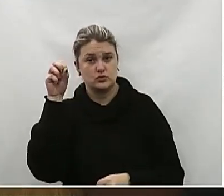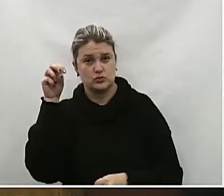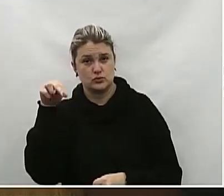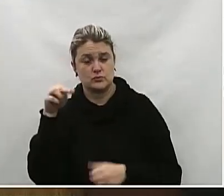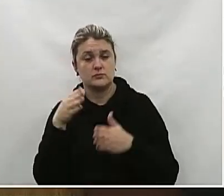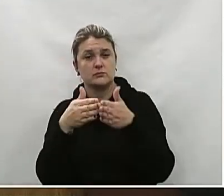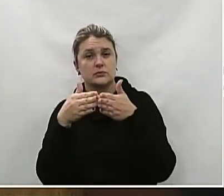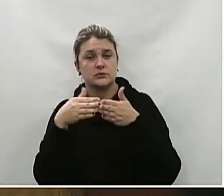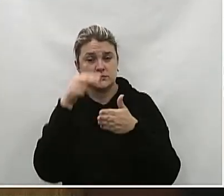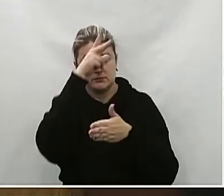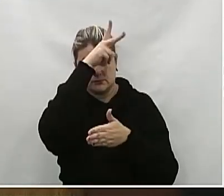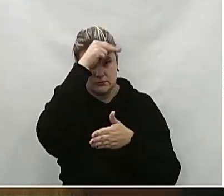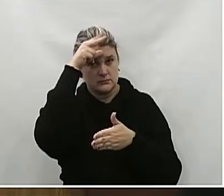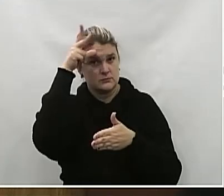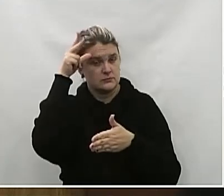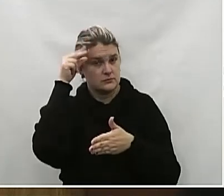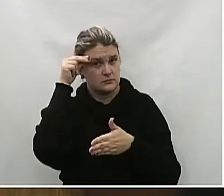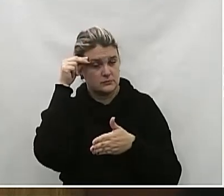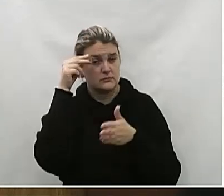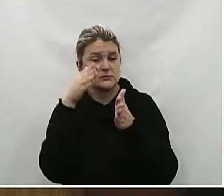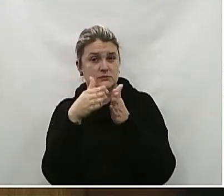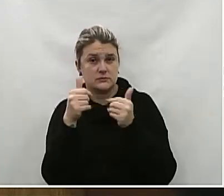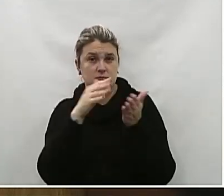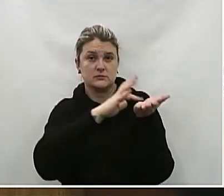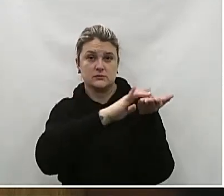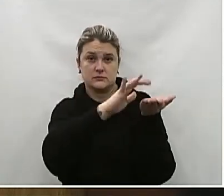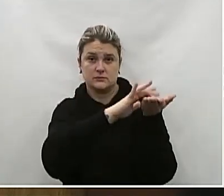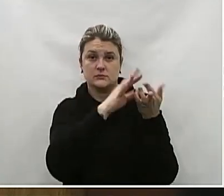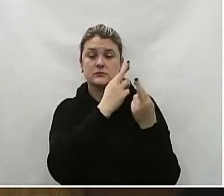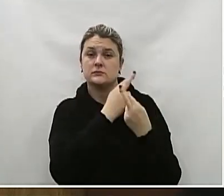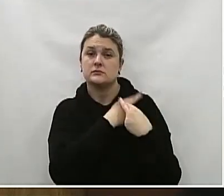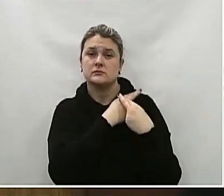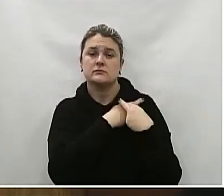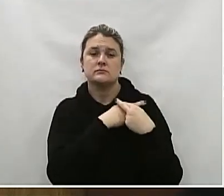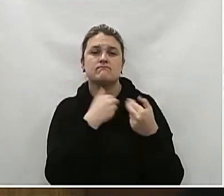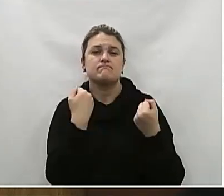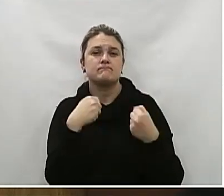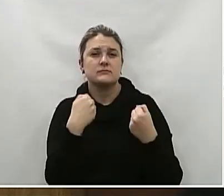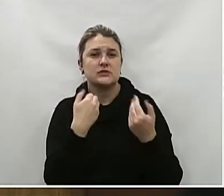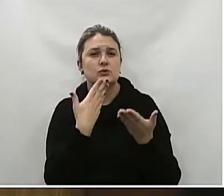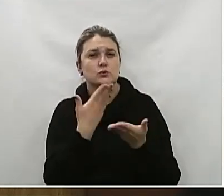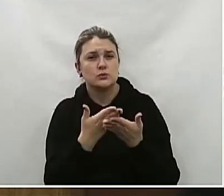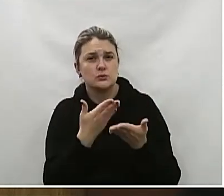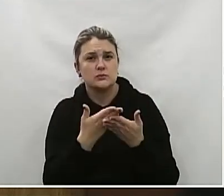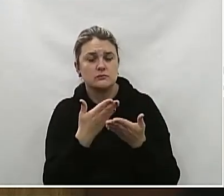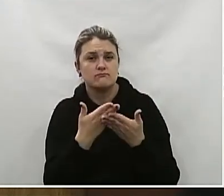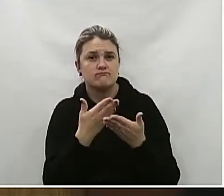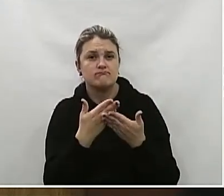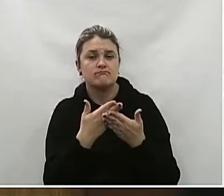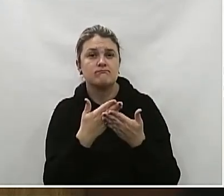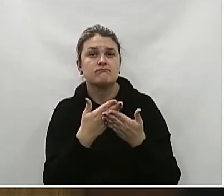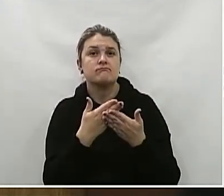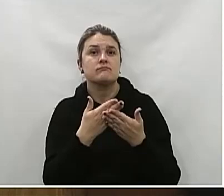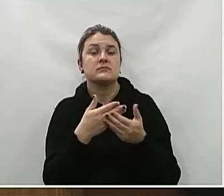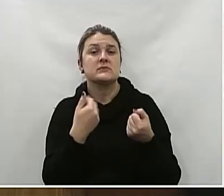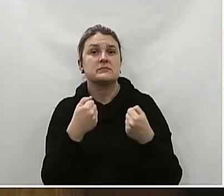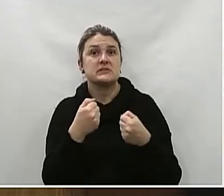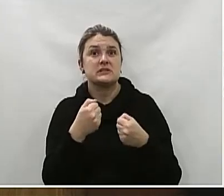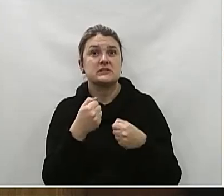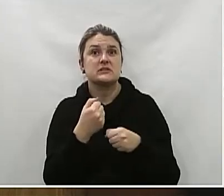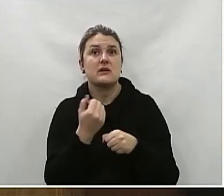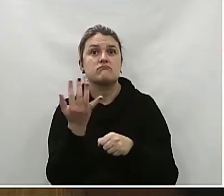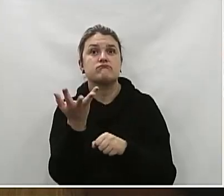Ao Poder Executivo Municipal Por meio da Secretaria Competente Possam realizar um estudo Afim de aumentar a velocidade